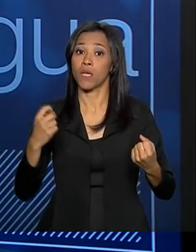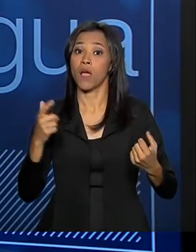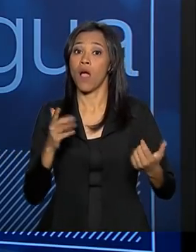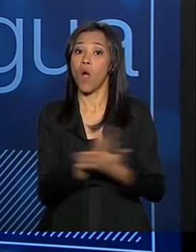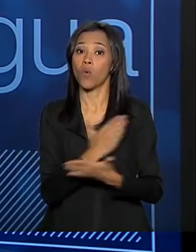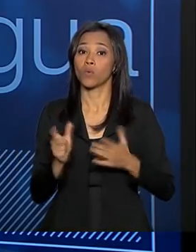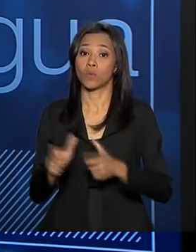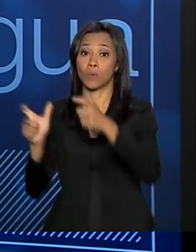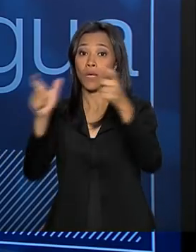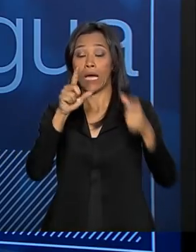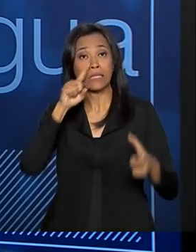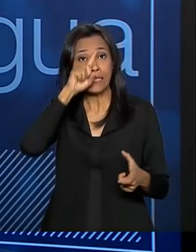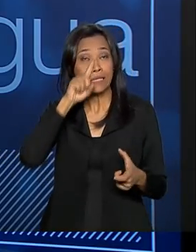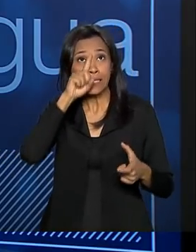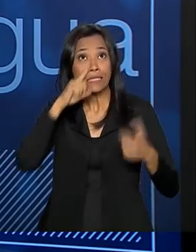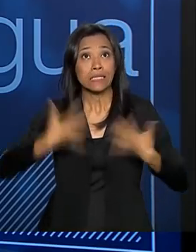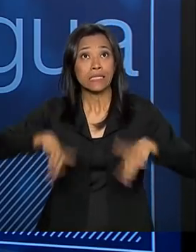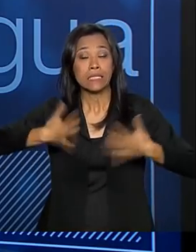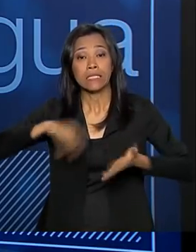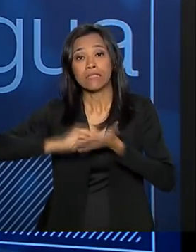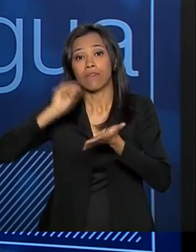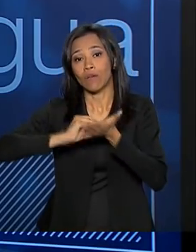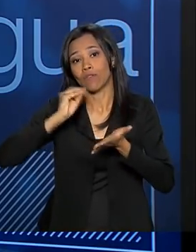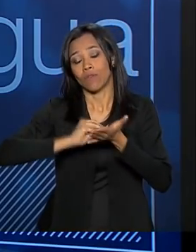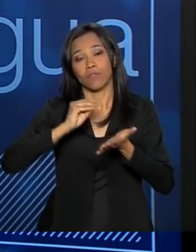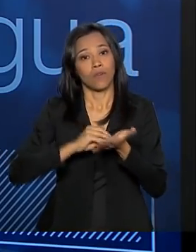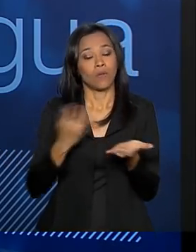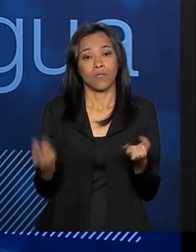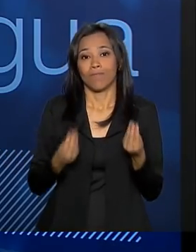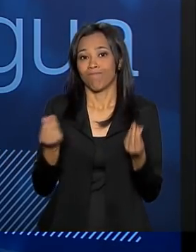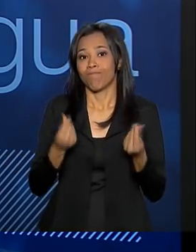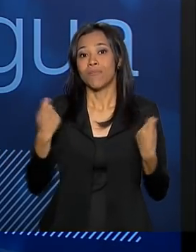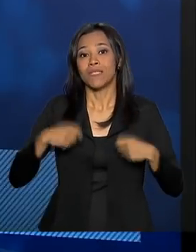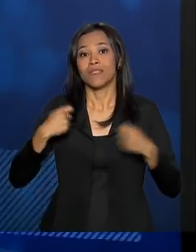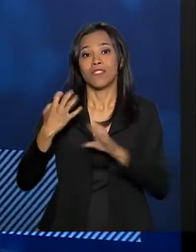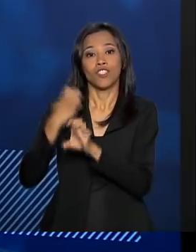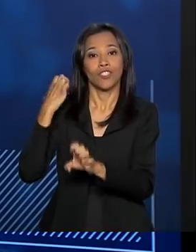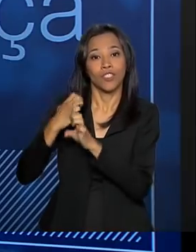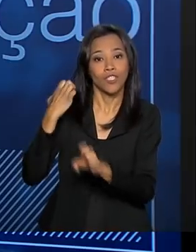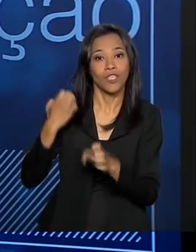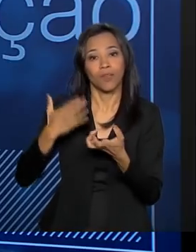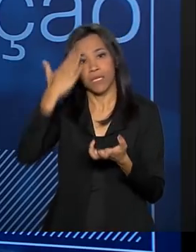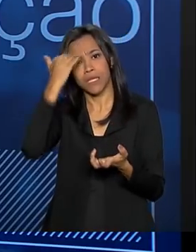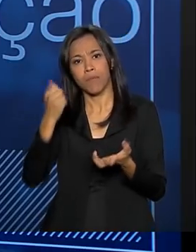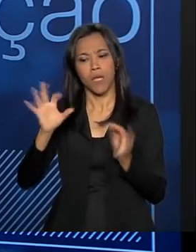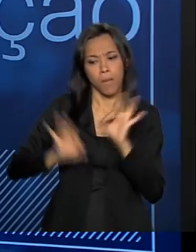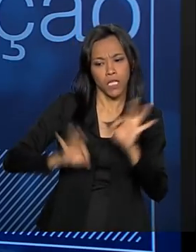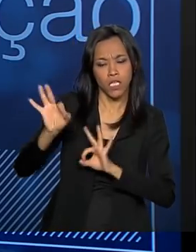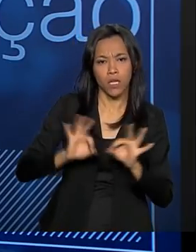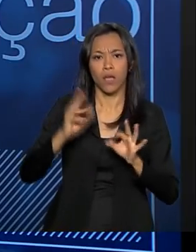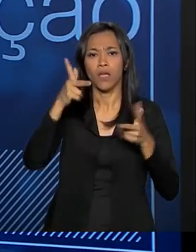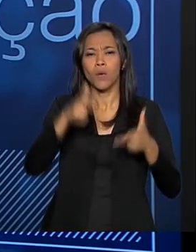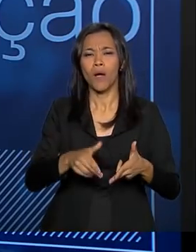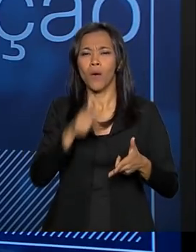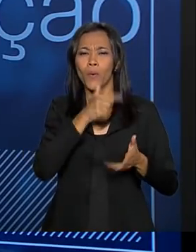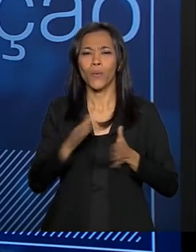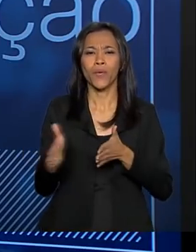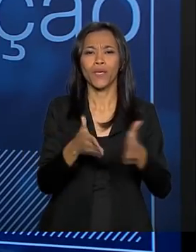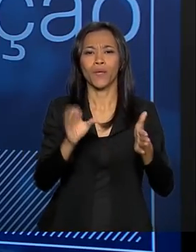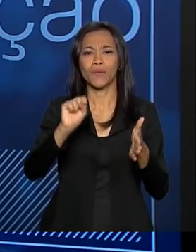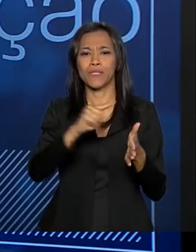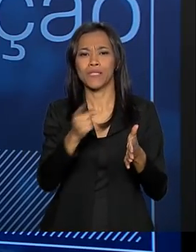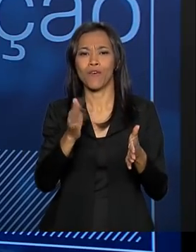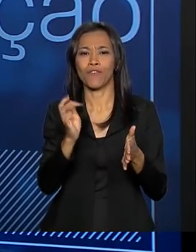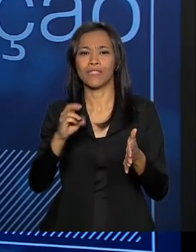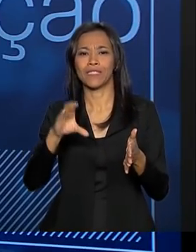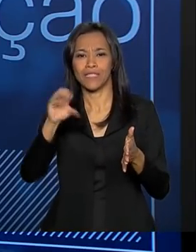gente precisa de engenho e arte para resolver o problema. Quer seja por transposição de rios, como o Rio São Francisco, aquodutos ou até